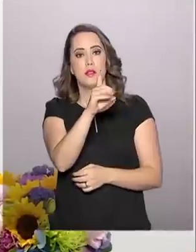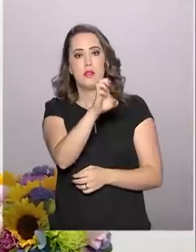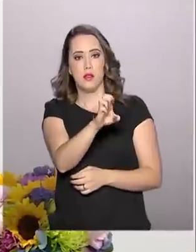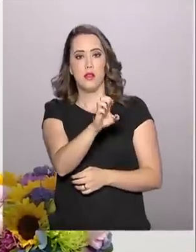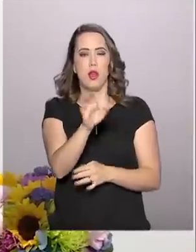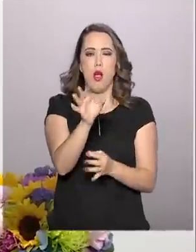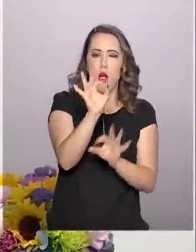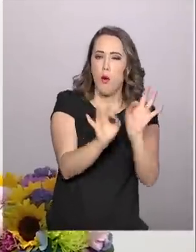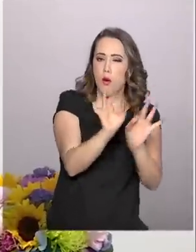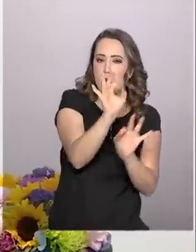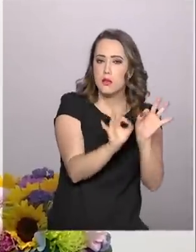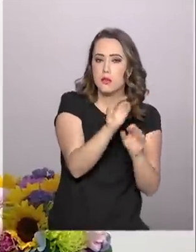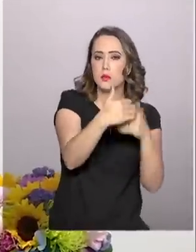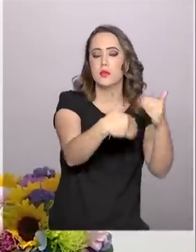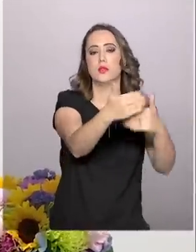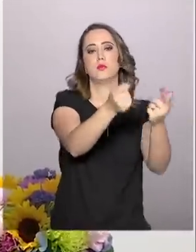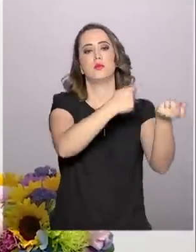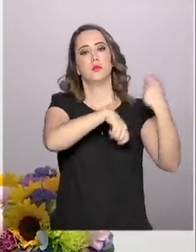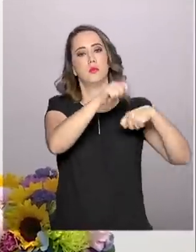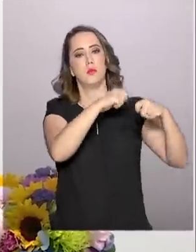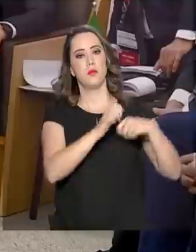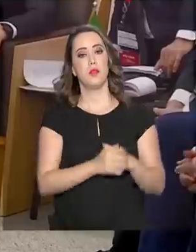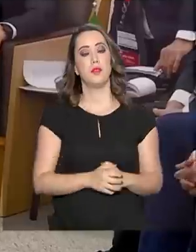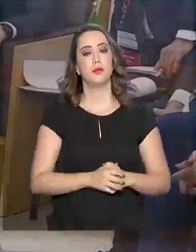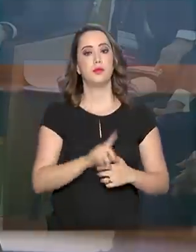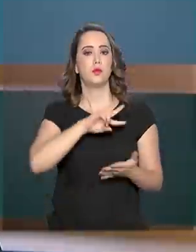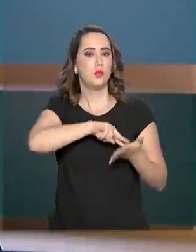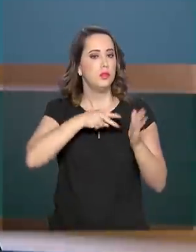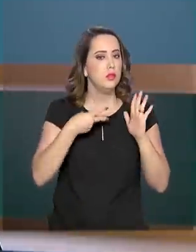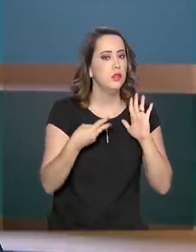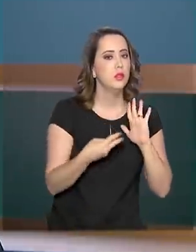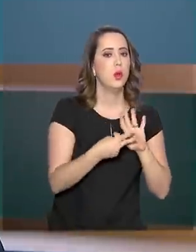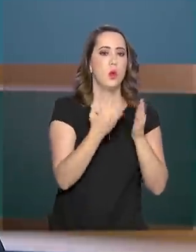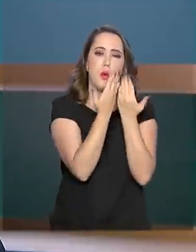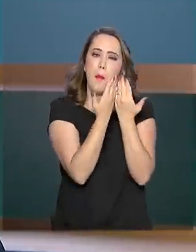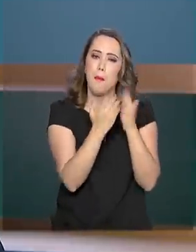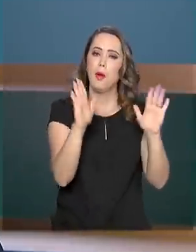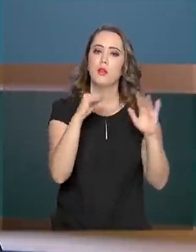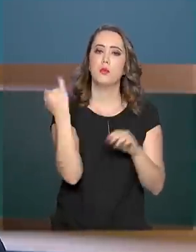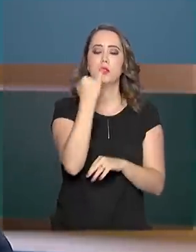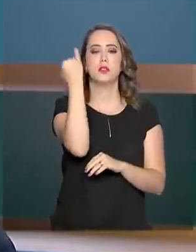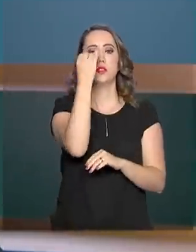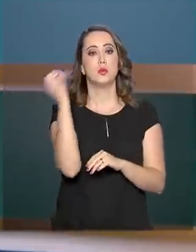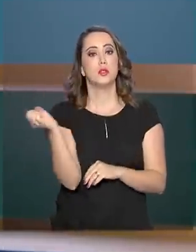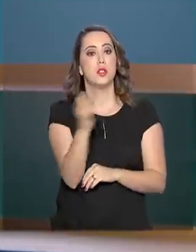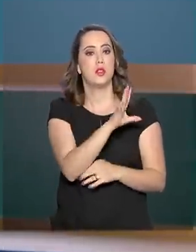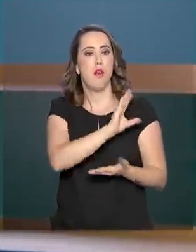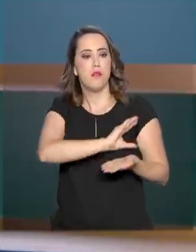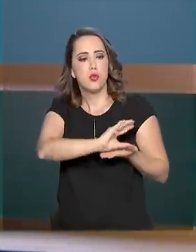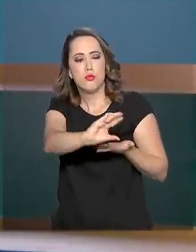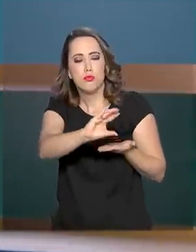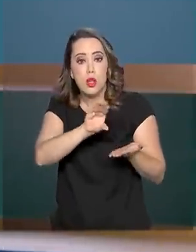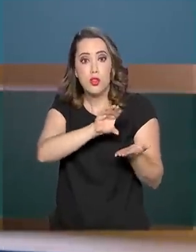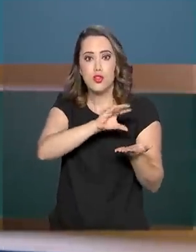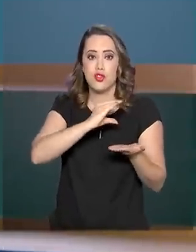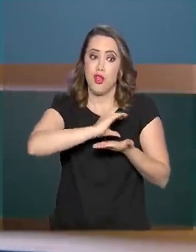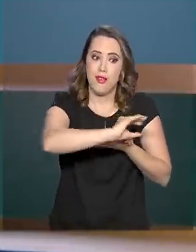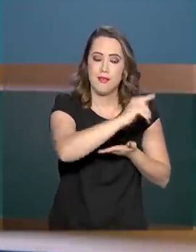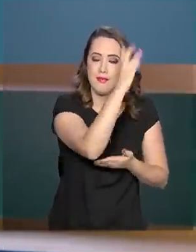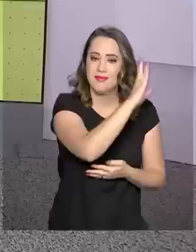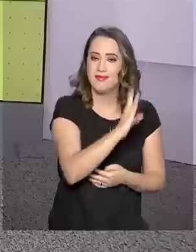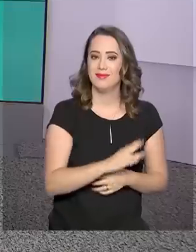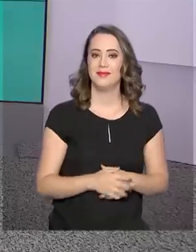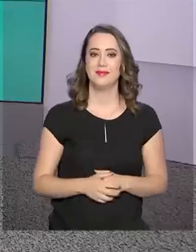Cooperação do Desenvolvimento Econômico, o que vai significar uma porta de entrada para novos investimentos aqui no país.